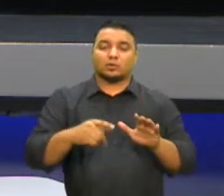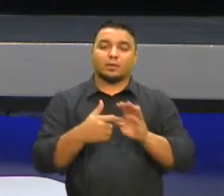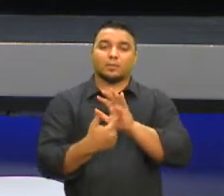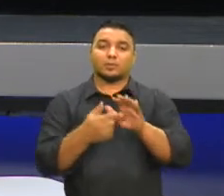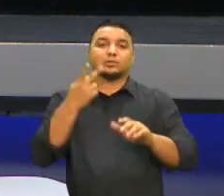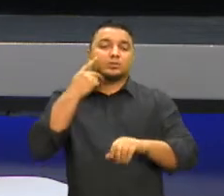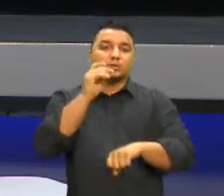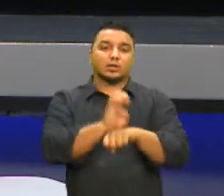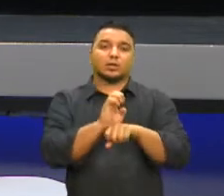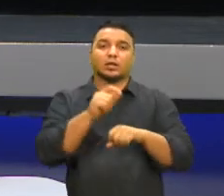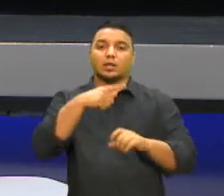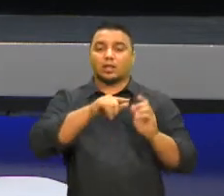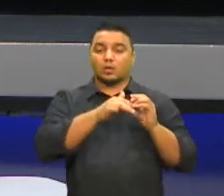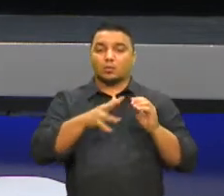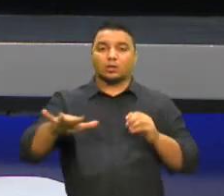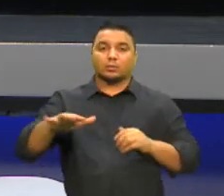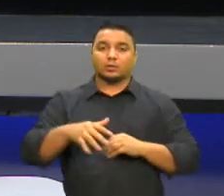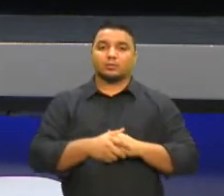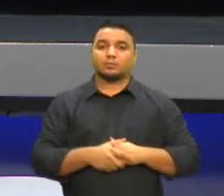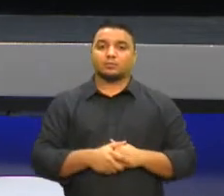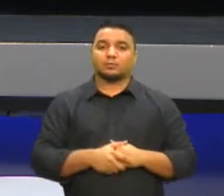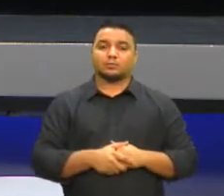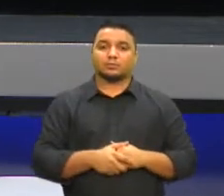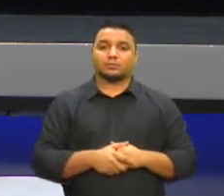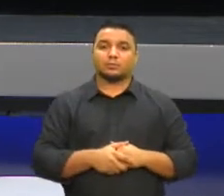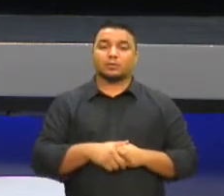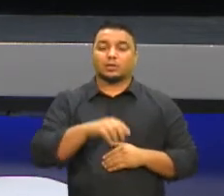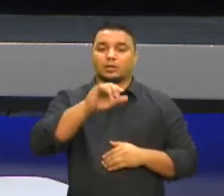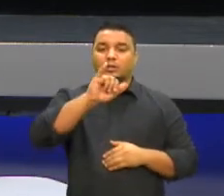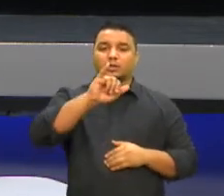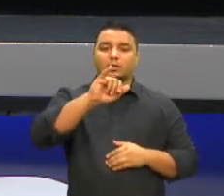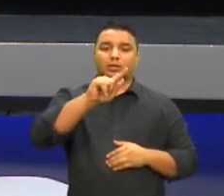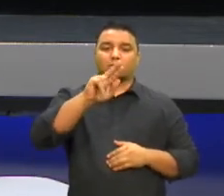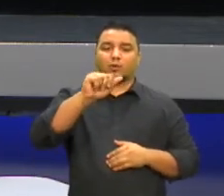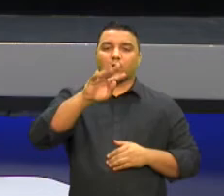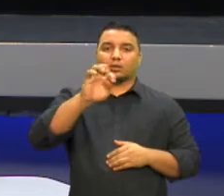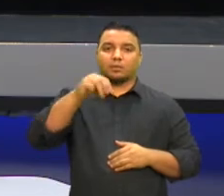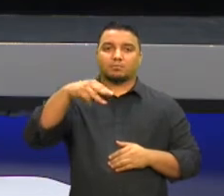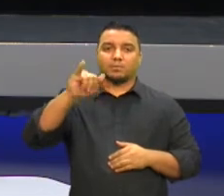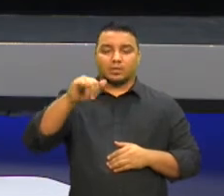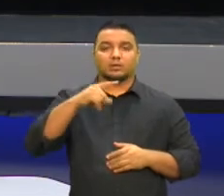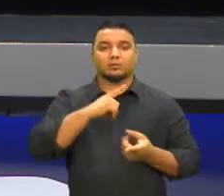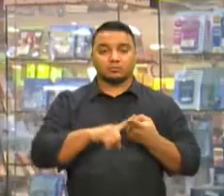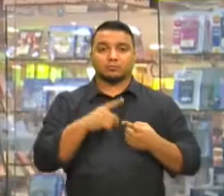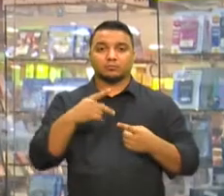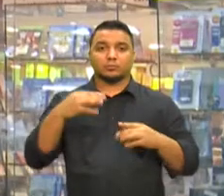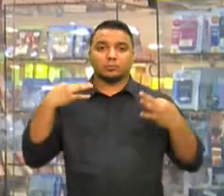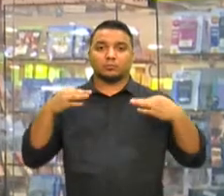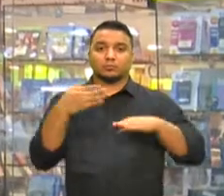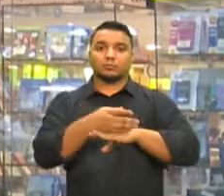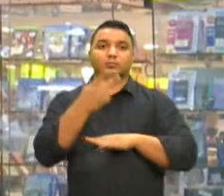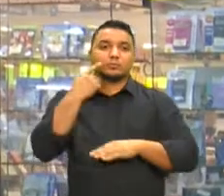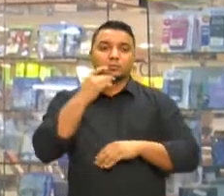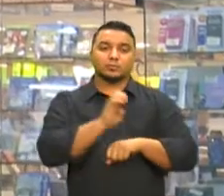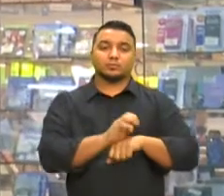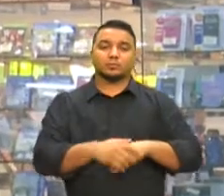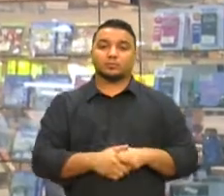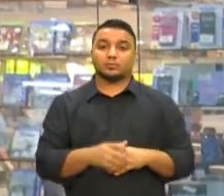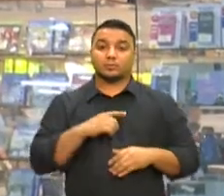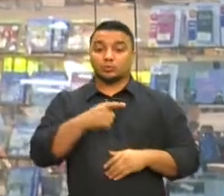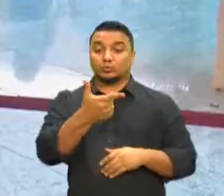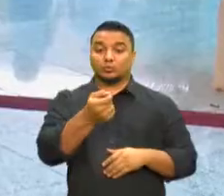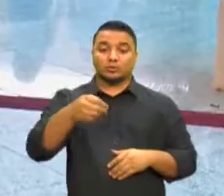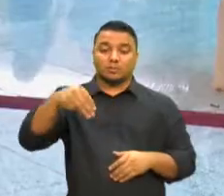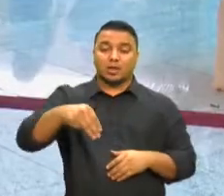Ceará, que acontece no Shopping Iguatemi e visa impulsionar o turismo no Estado. Em um espaço de 200 metros